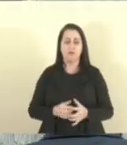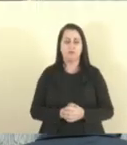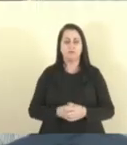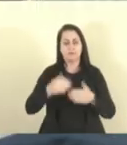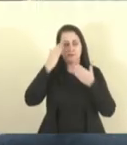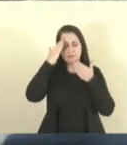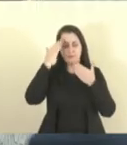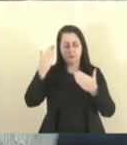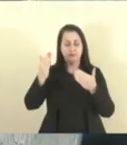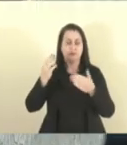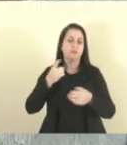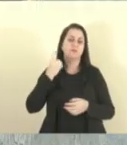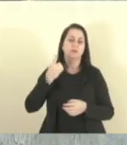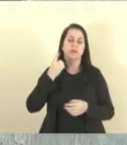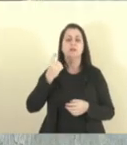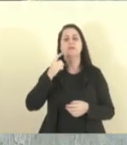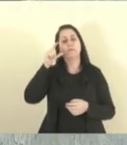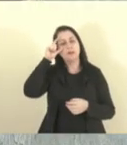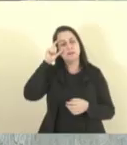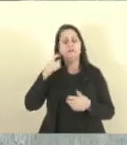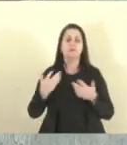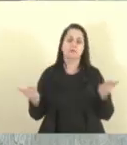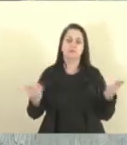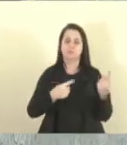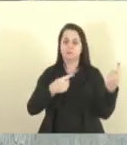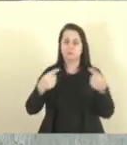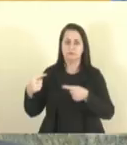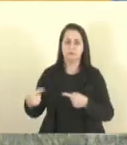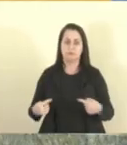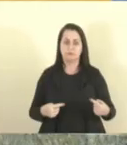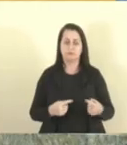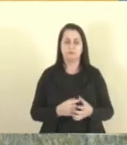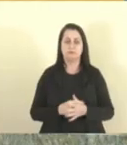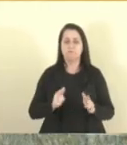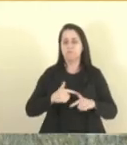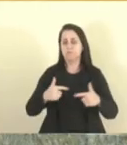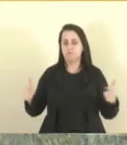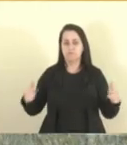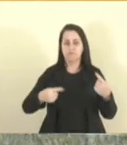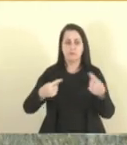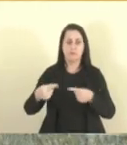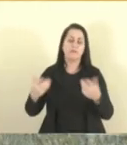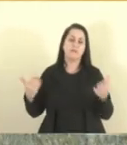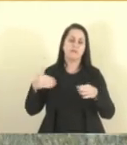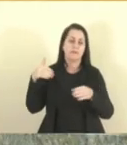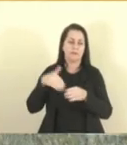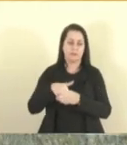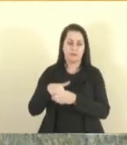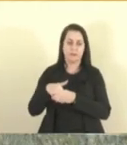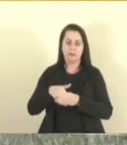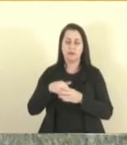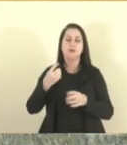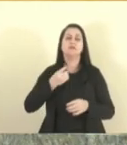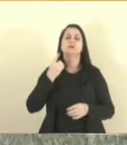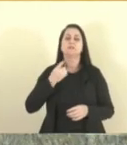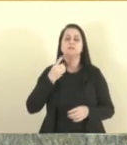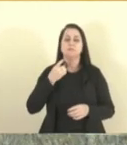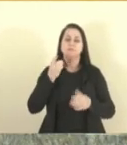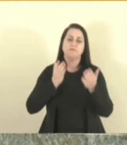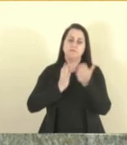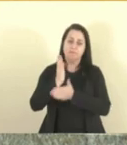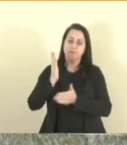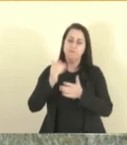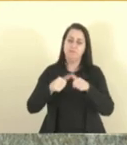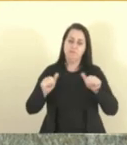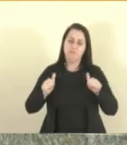Mazinho dos Anjos. Eu coloco a matéria em discussão. Não havendo quem queira discutir, em votação. Os deputados e deputadas que aprovam